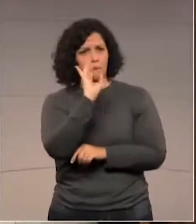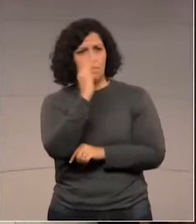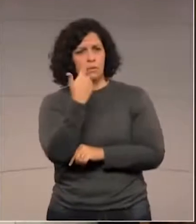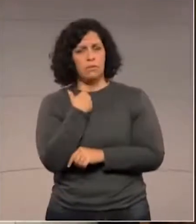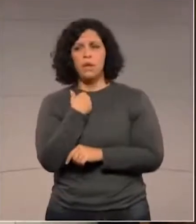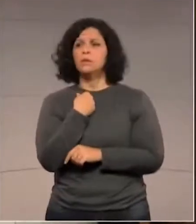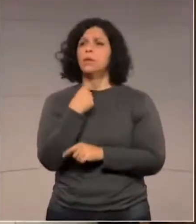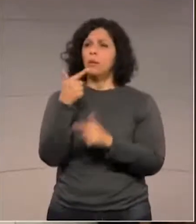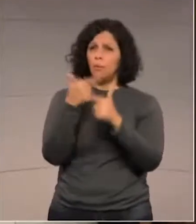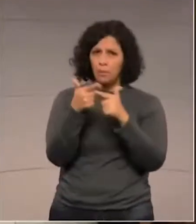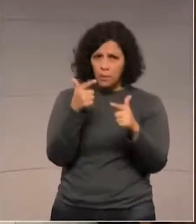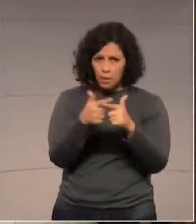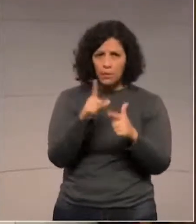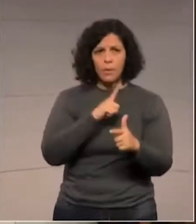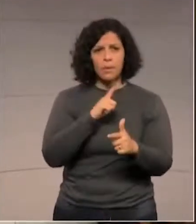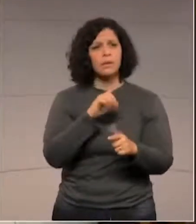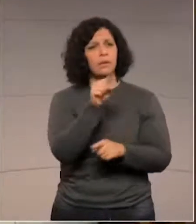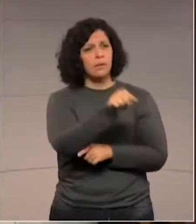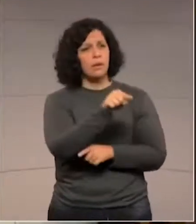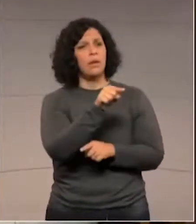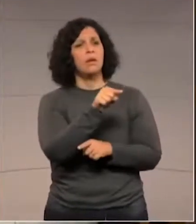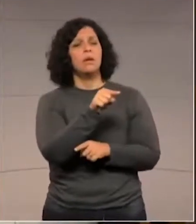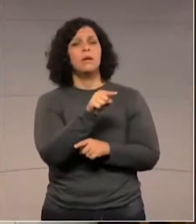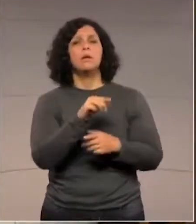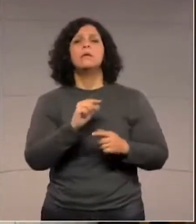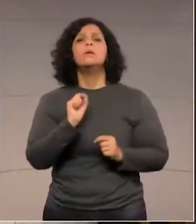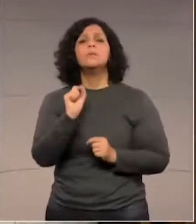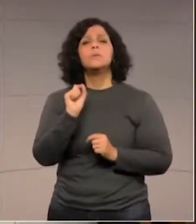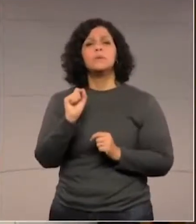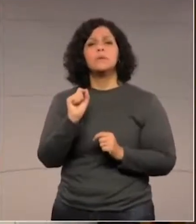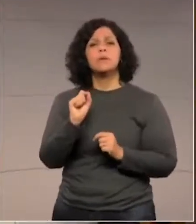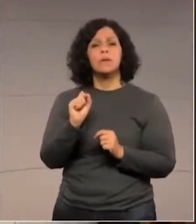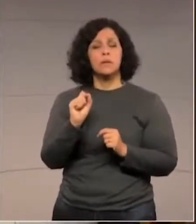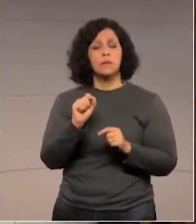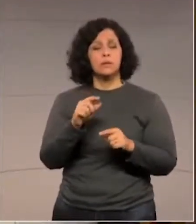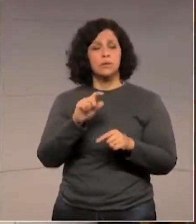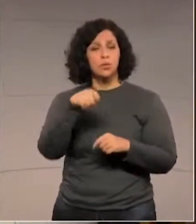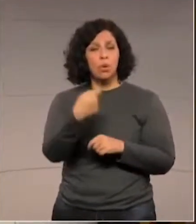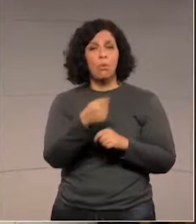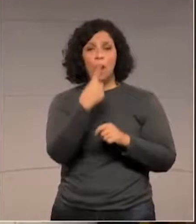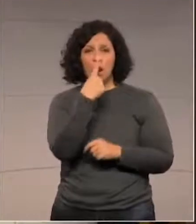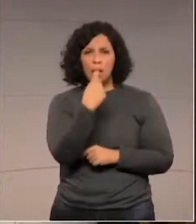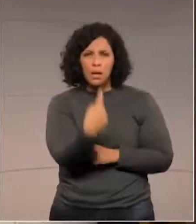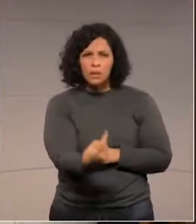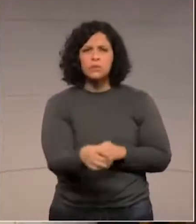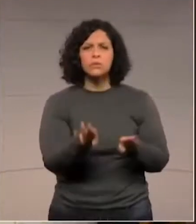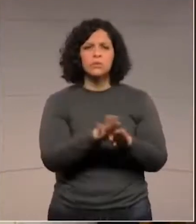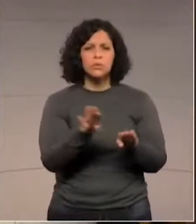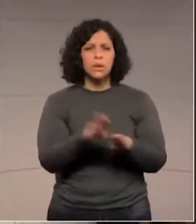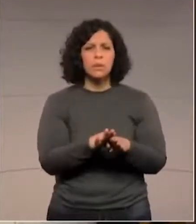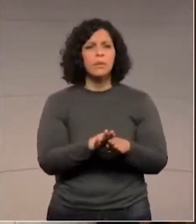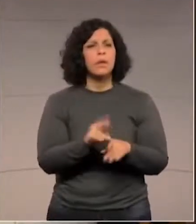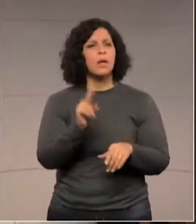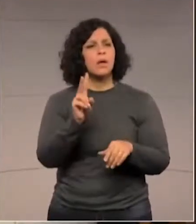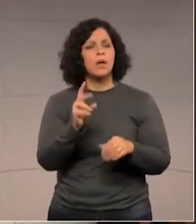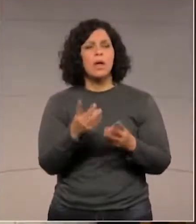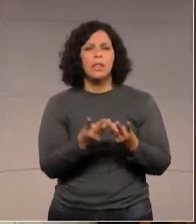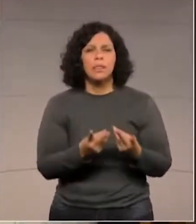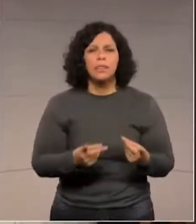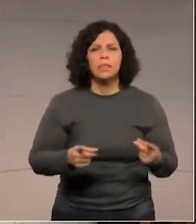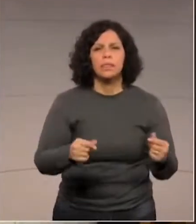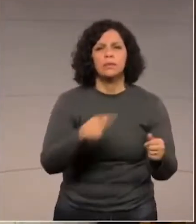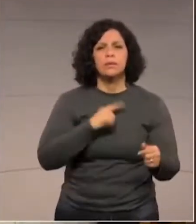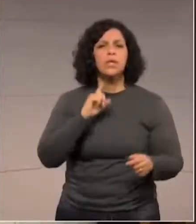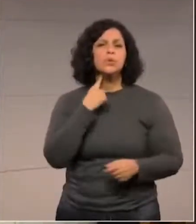crítica que encontramos lá, principalmente em relação ao lixo, ao tratamento dos resíduos. É isso que eu quero